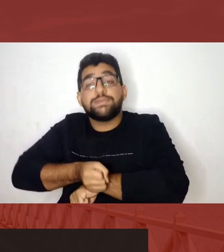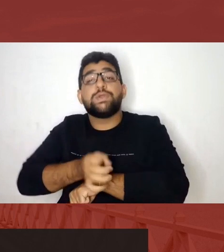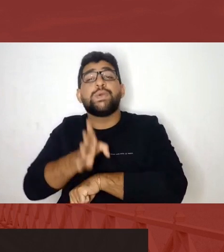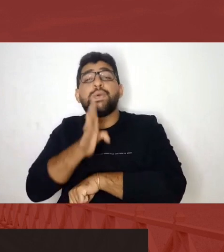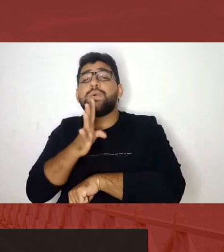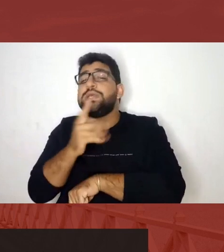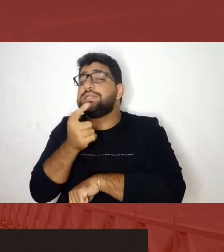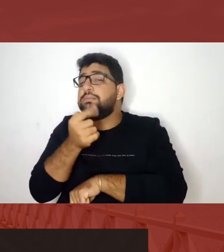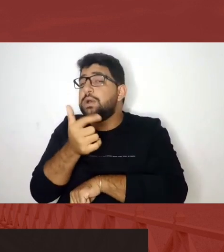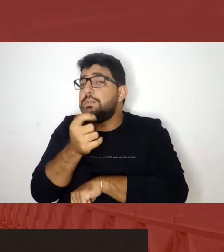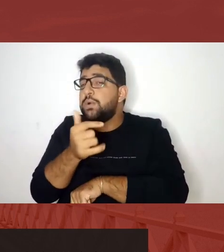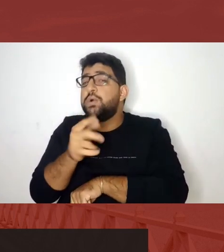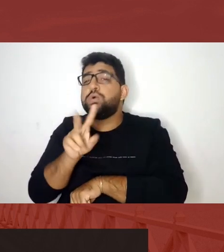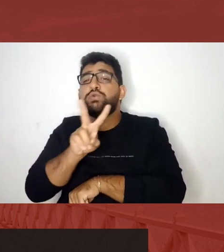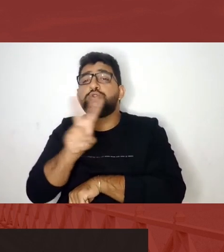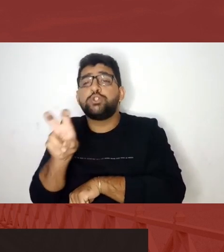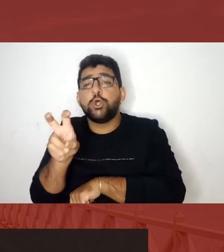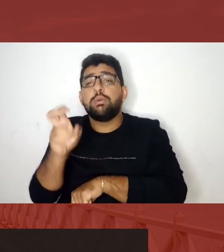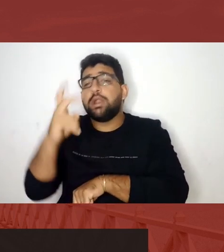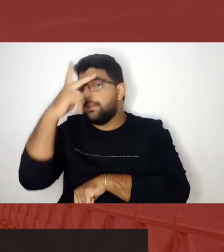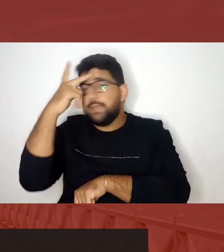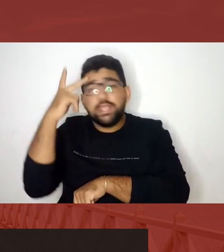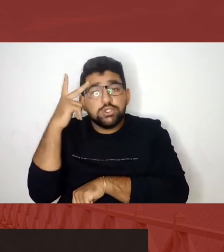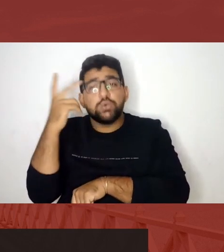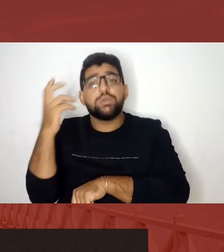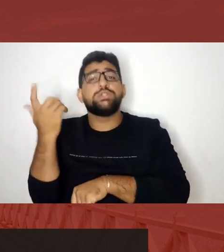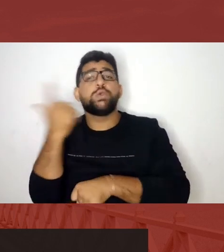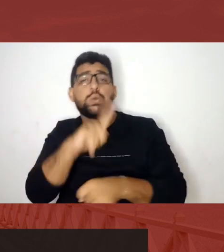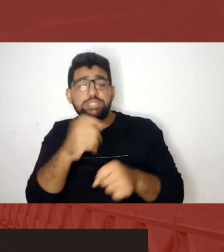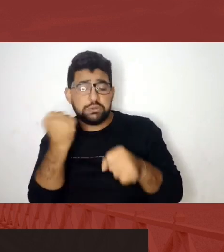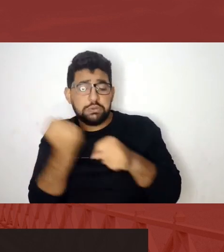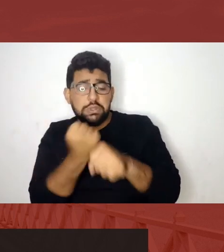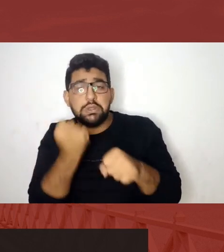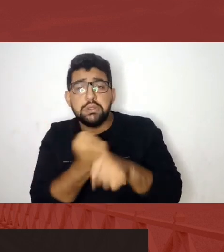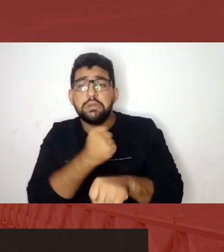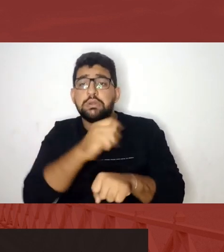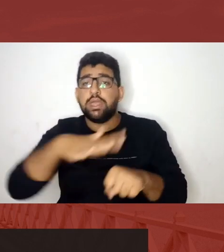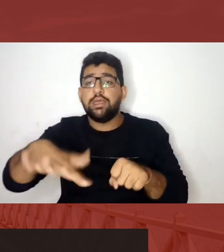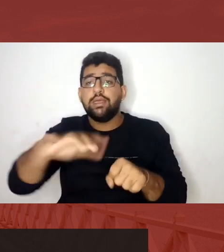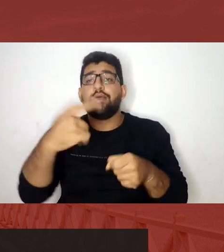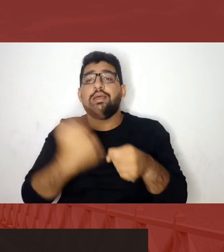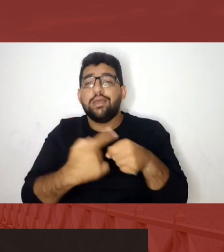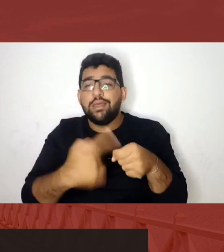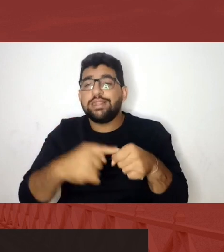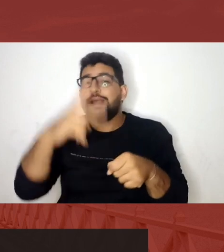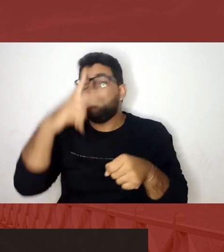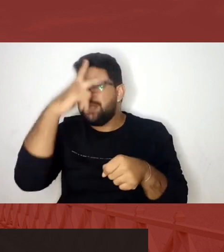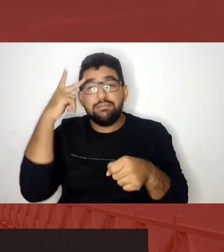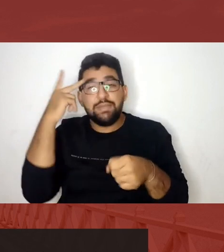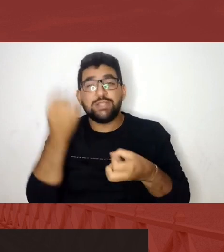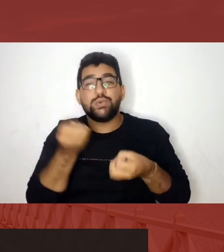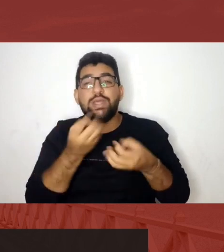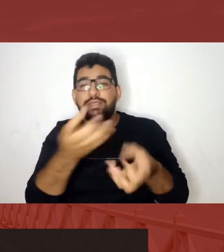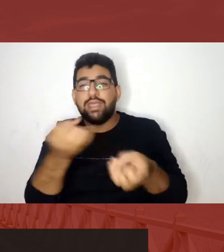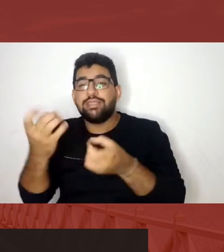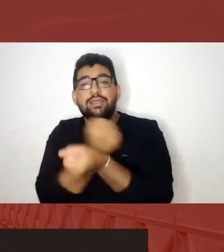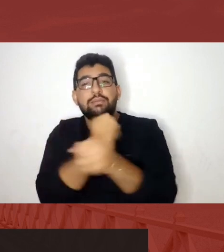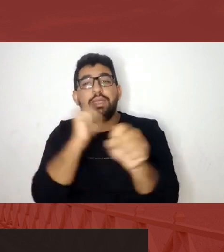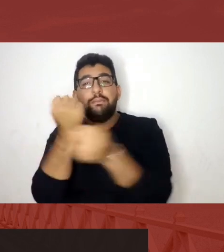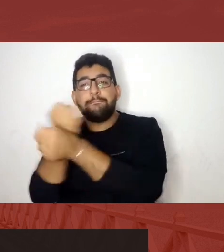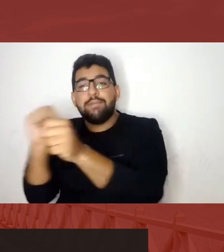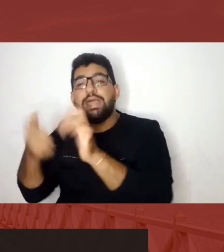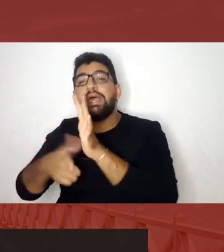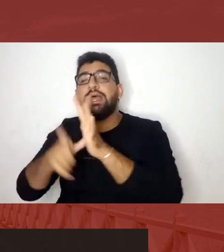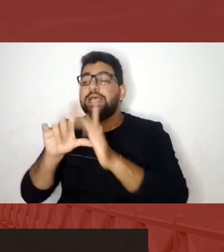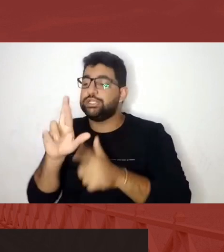potentes vozes que cantaram Goiás, a gente sabe muito pouco sobre as pessoas abolicionistas que estiveram antes, sobre Rosa Gomes,